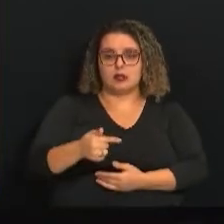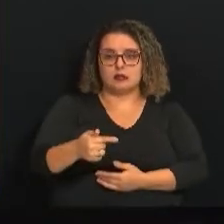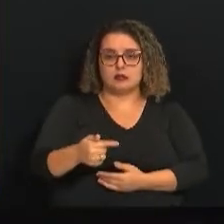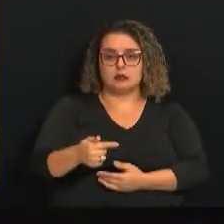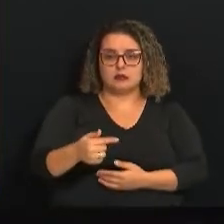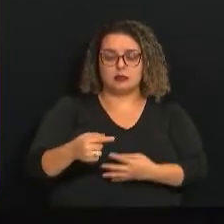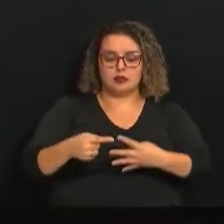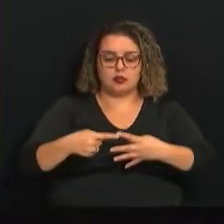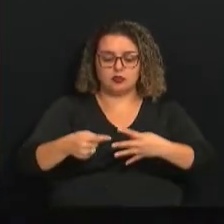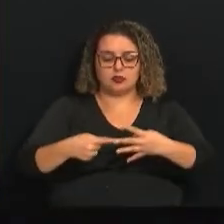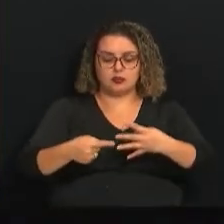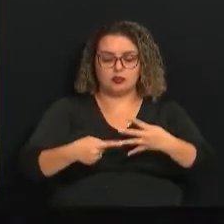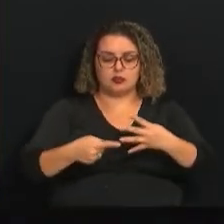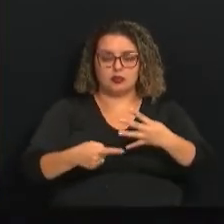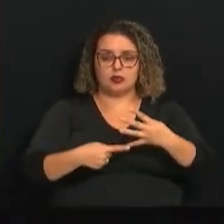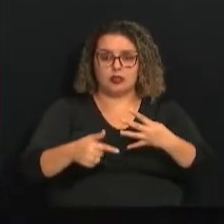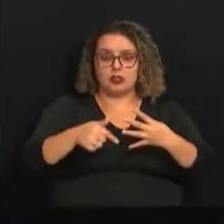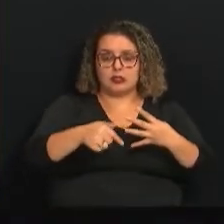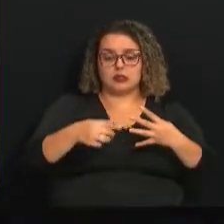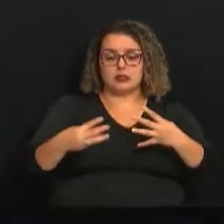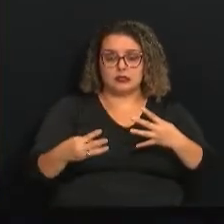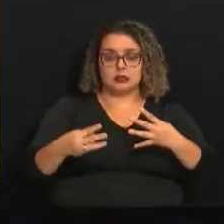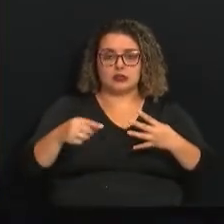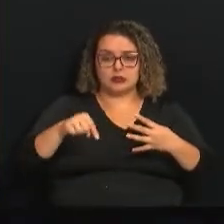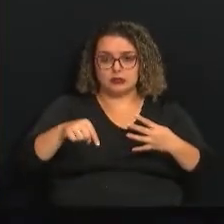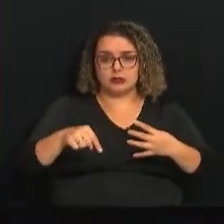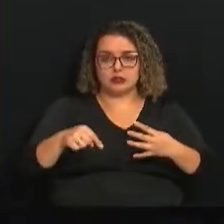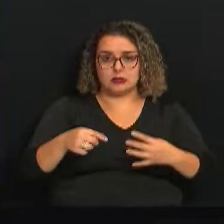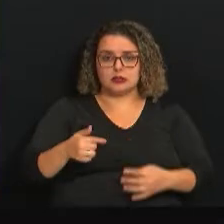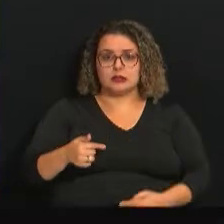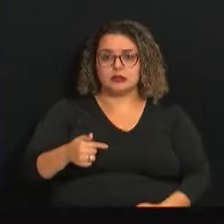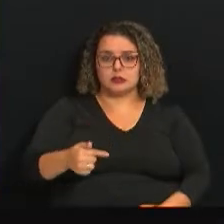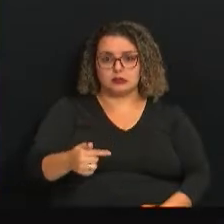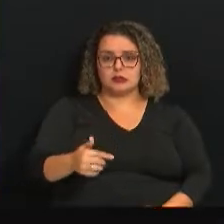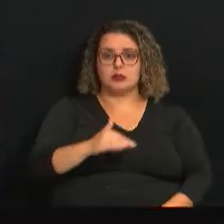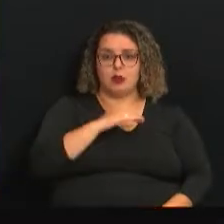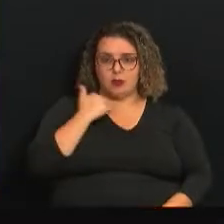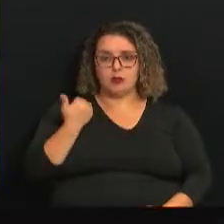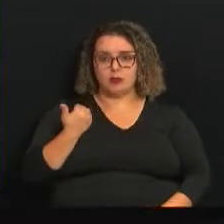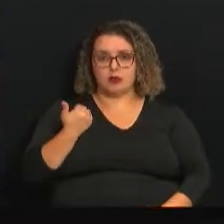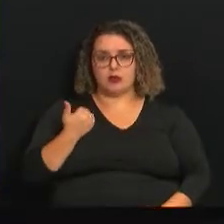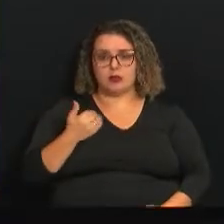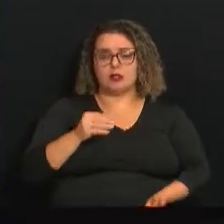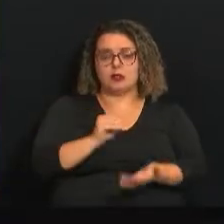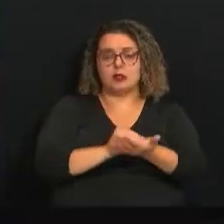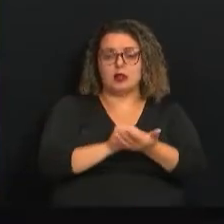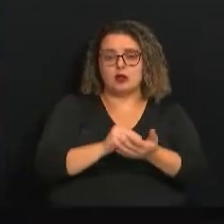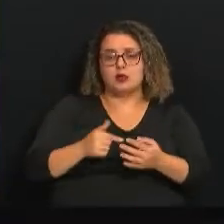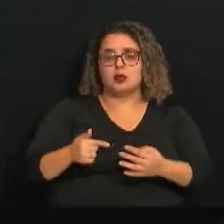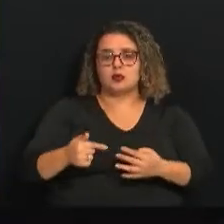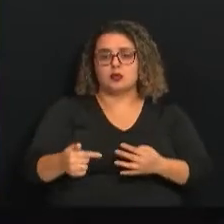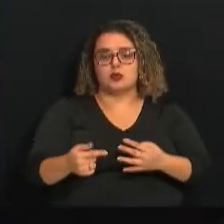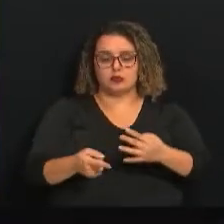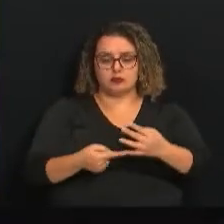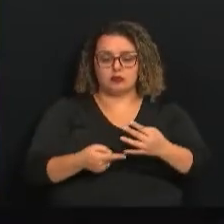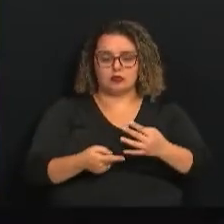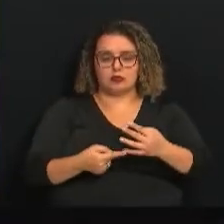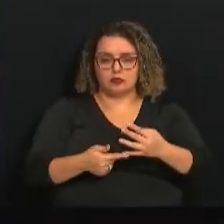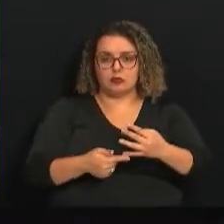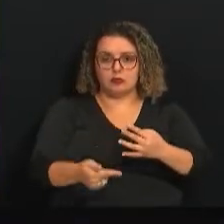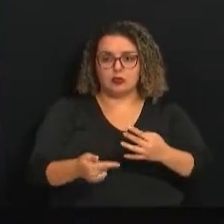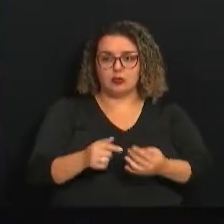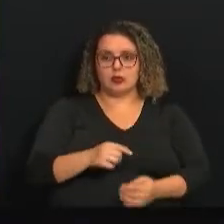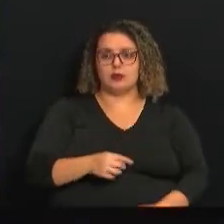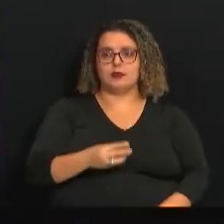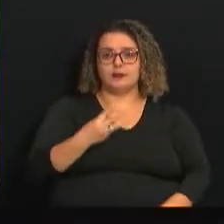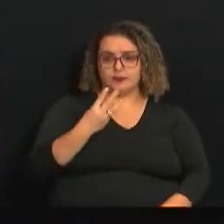73 óbitos numa semana. E na última semana agora, na semana 10, a semana que a gente está a 3